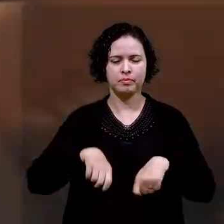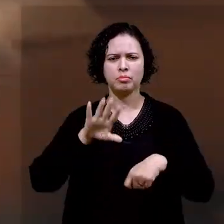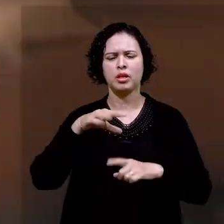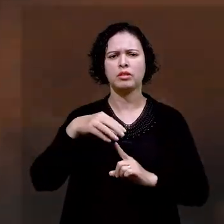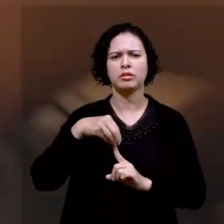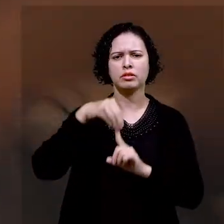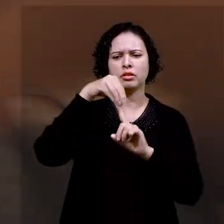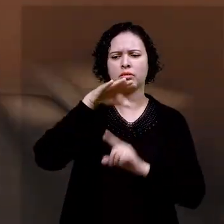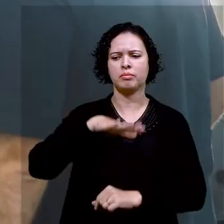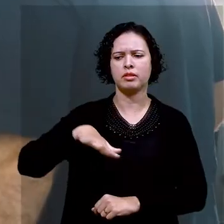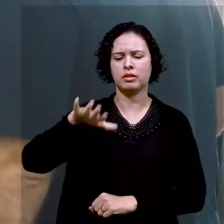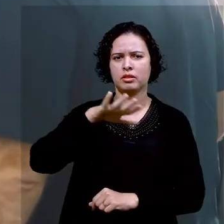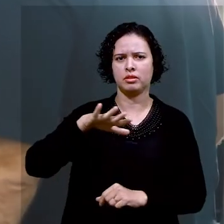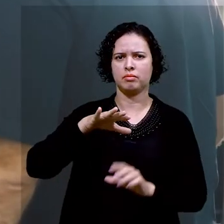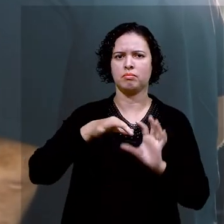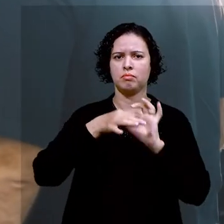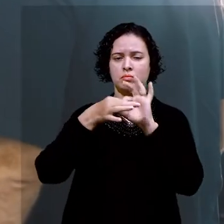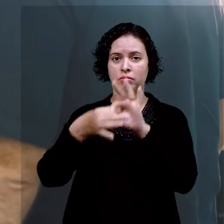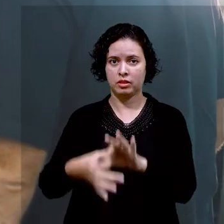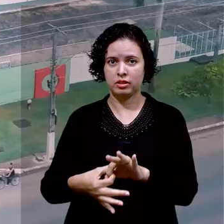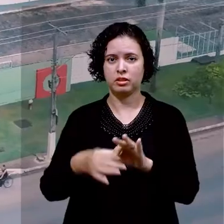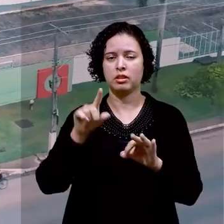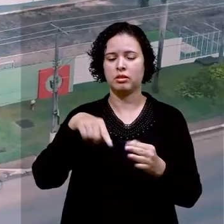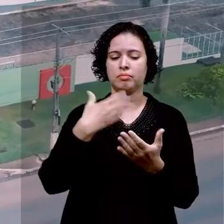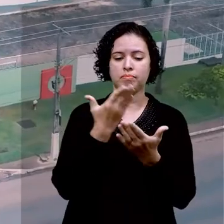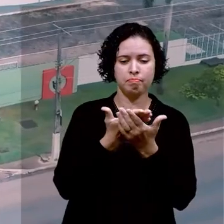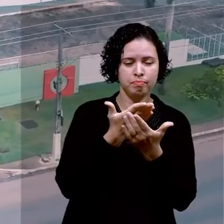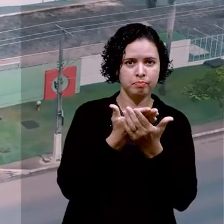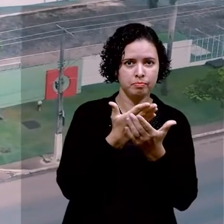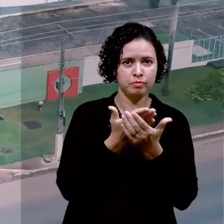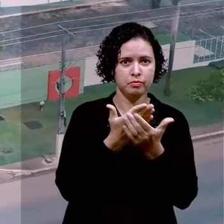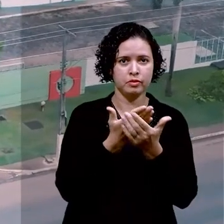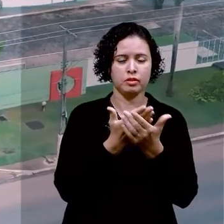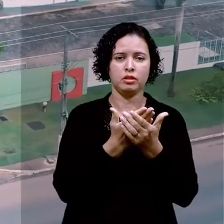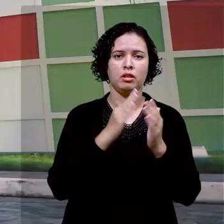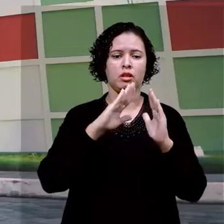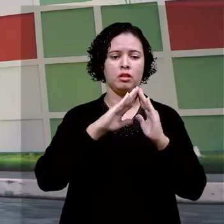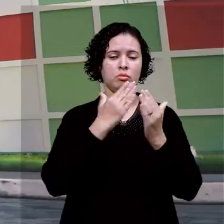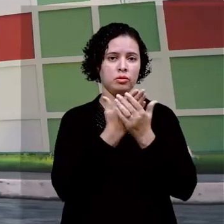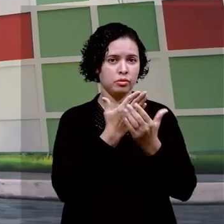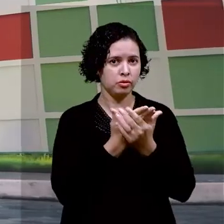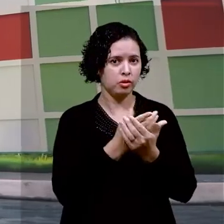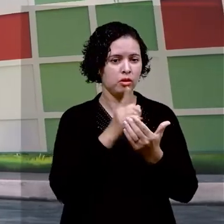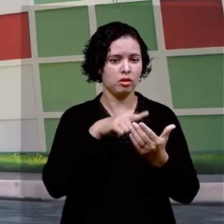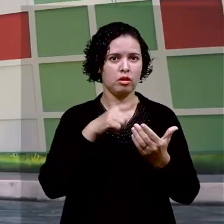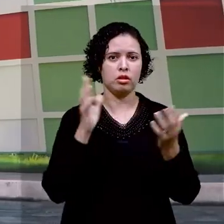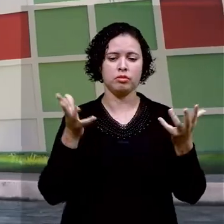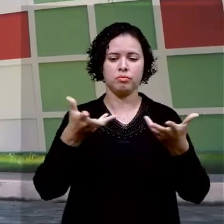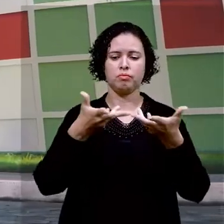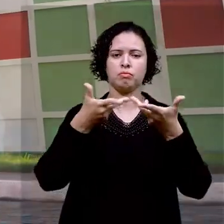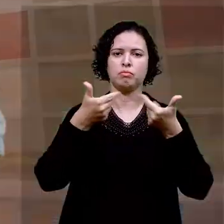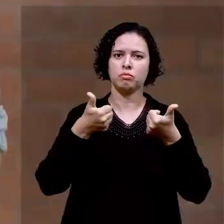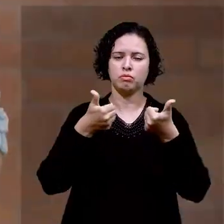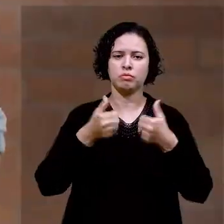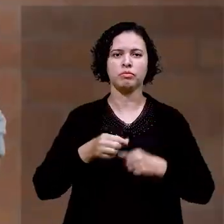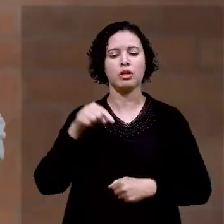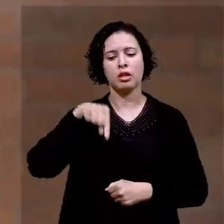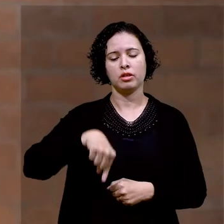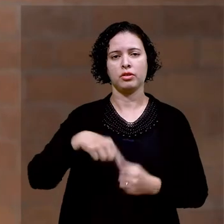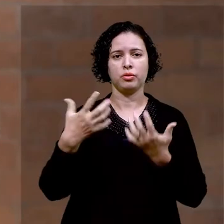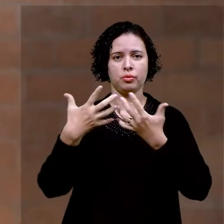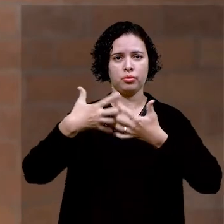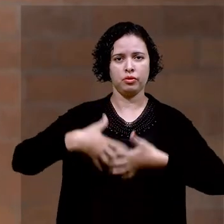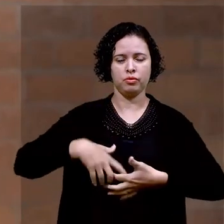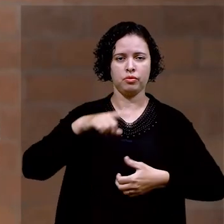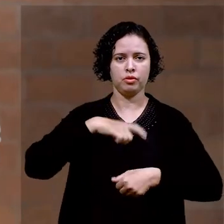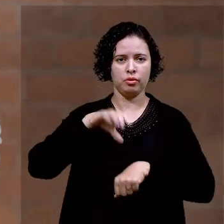E para se destacar no mercado de redes, é essencial estudar em uma instituição de ensino que possibilite um ensino de qualidade. O IFRO